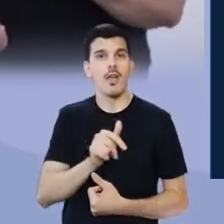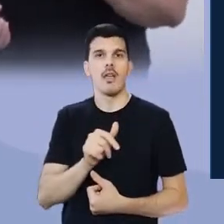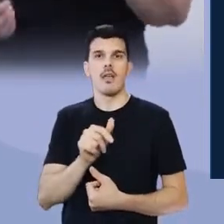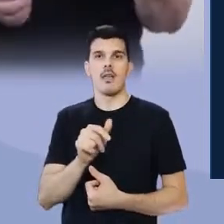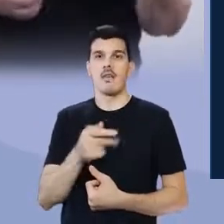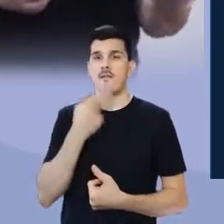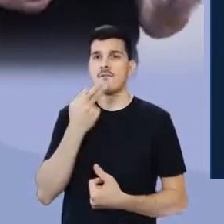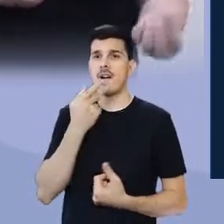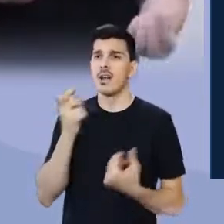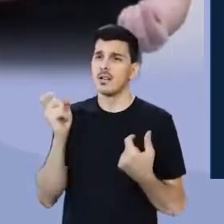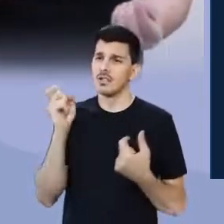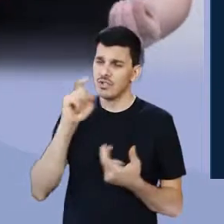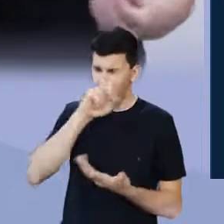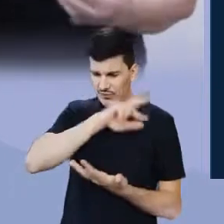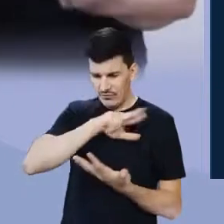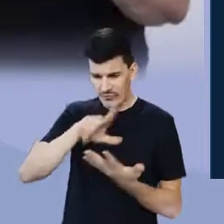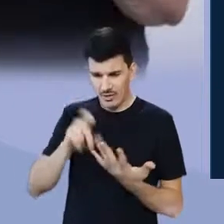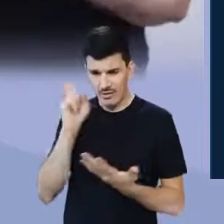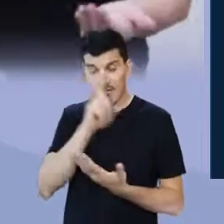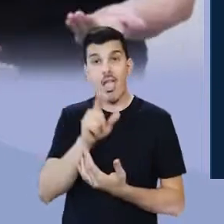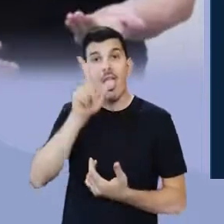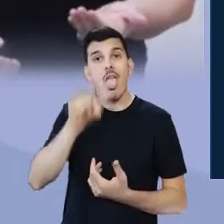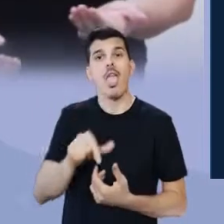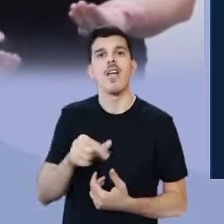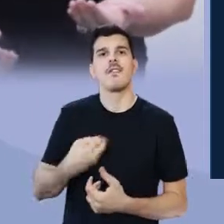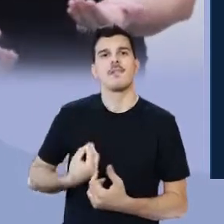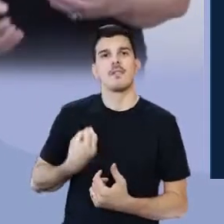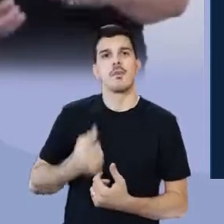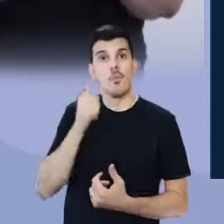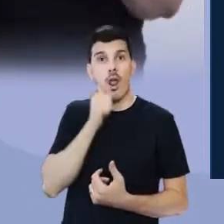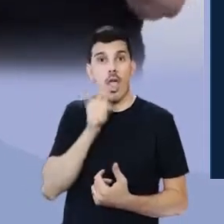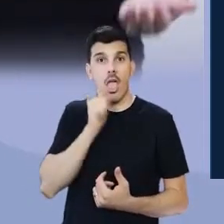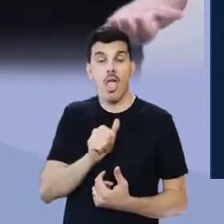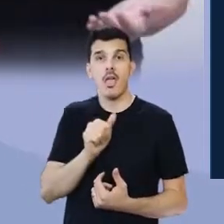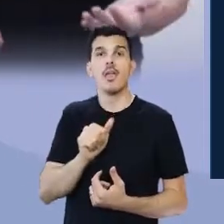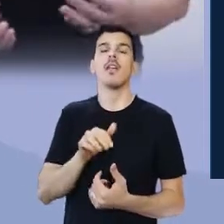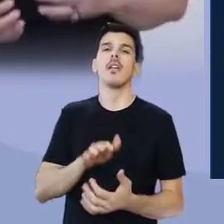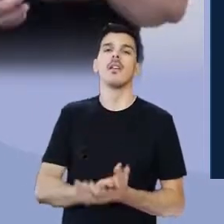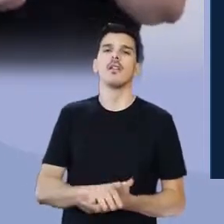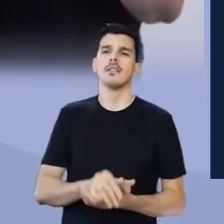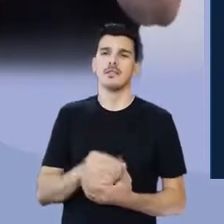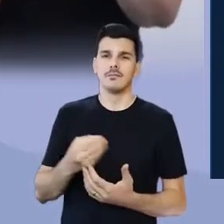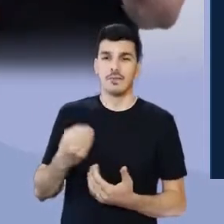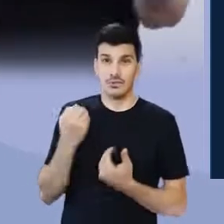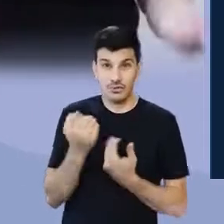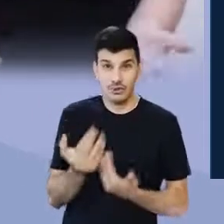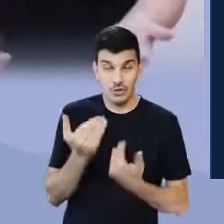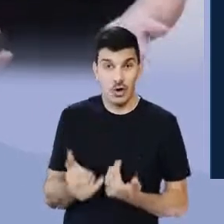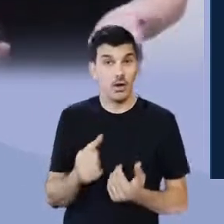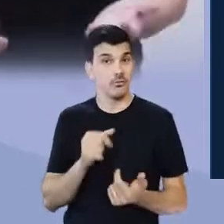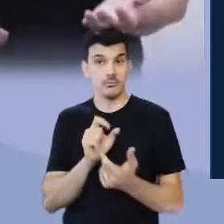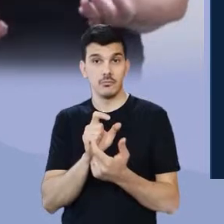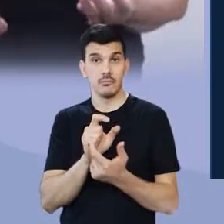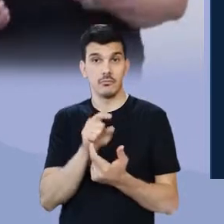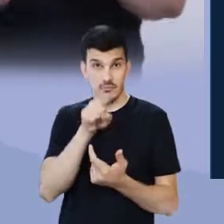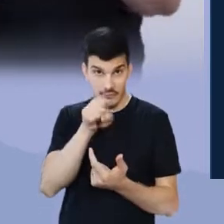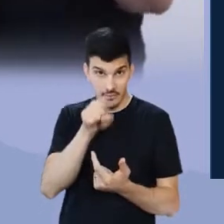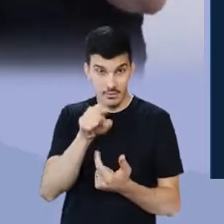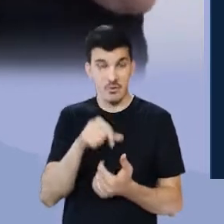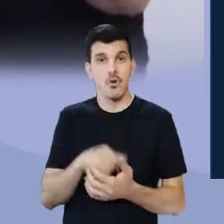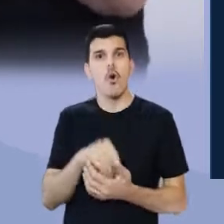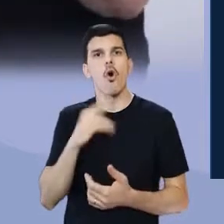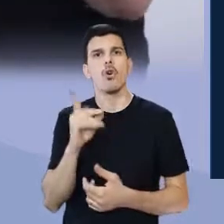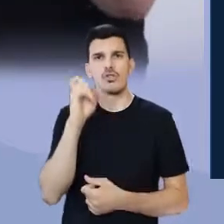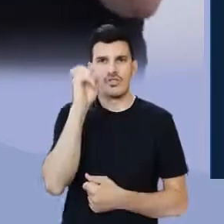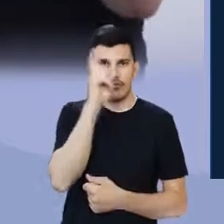fala das dificuldades de ser moça, de ser uma menina, de ser um jovem, um rapaz, ou